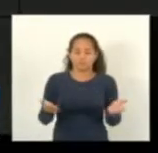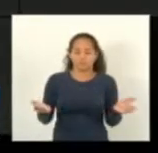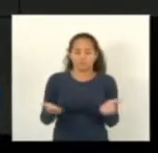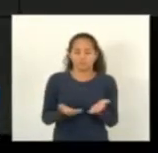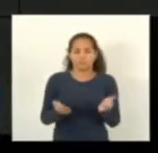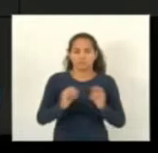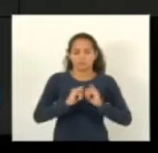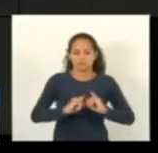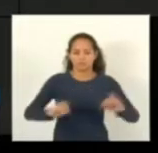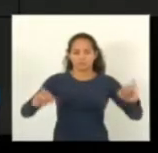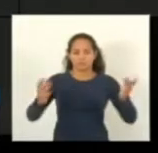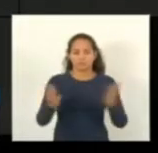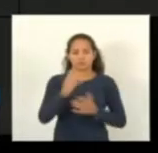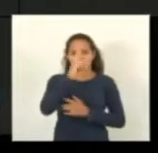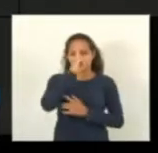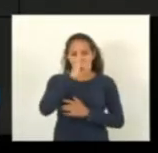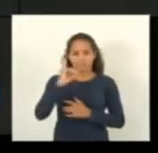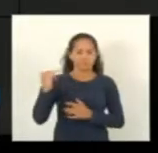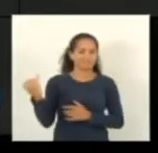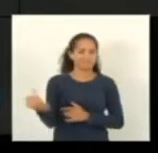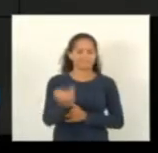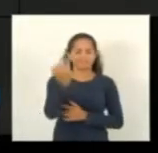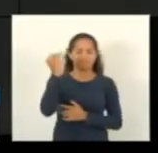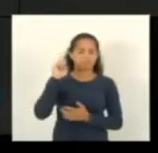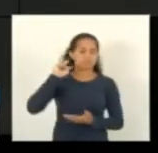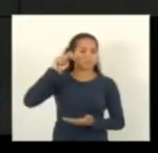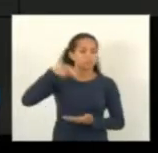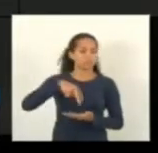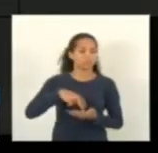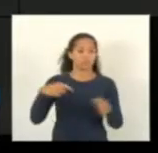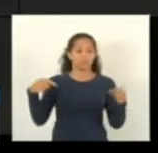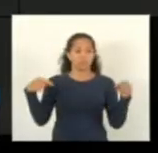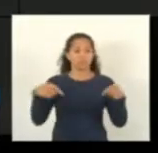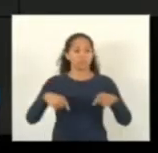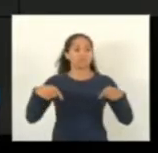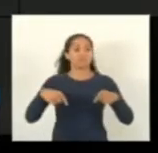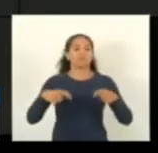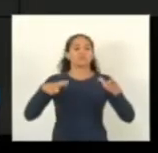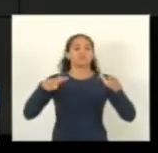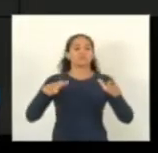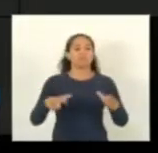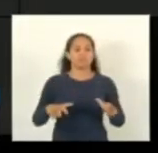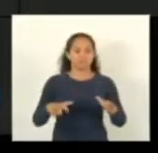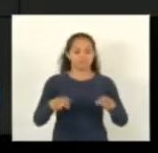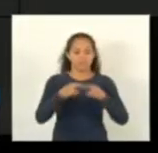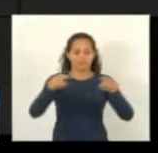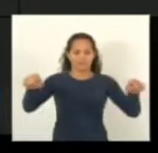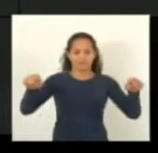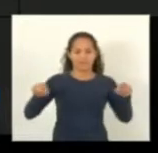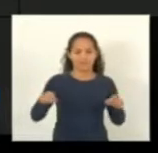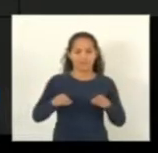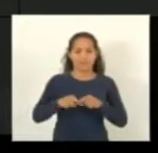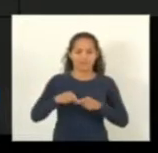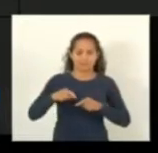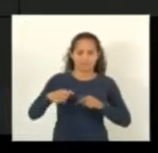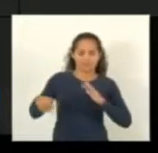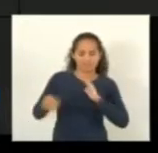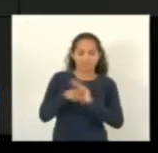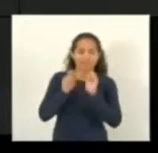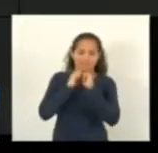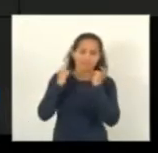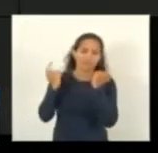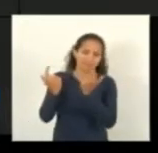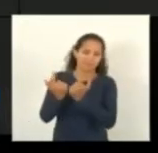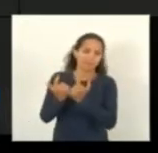dizer que é um dia muito importante a gente está estou aqui agora no gabinete da assembleia